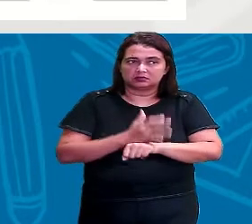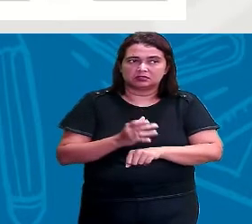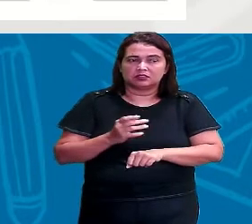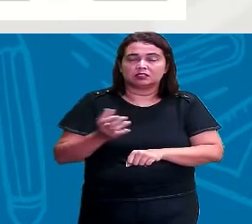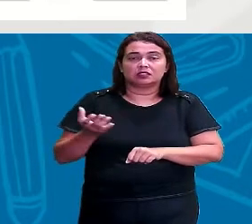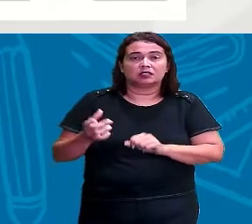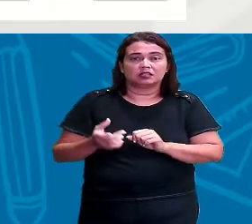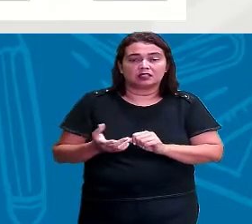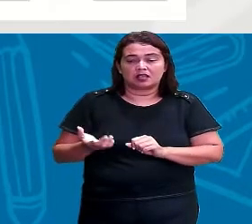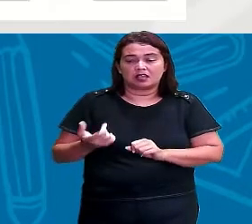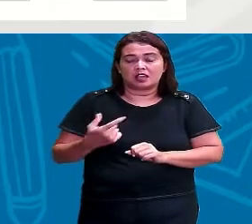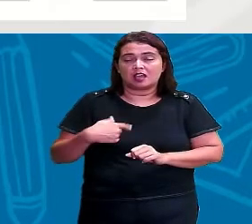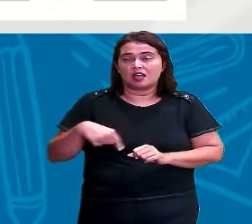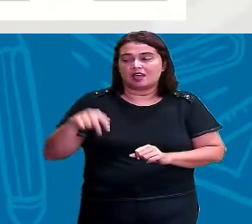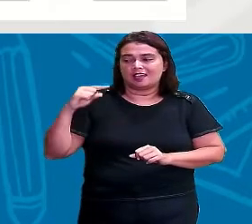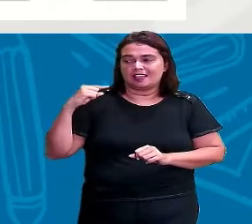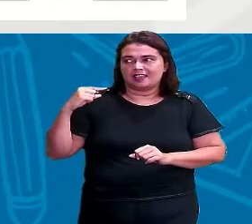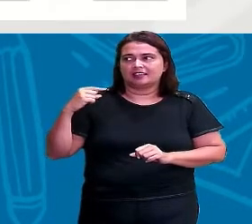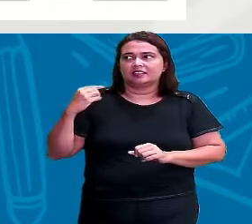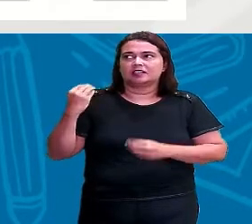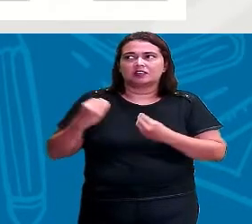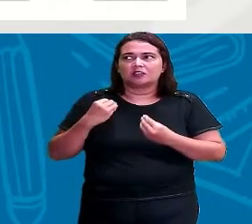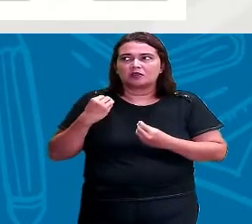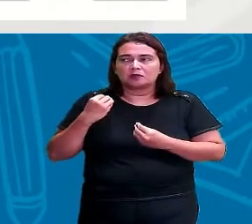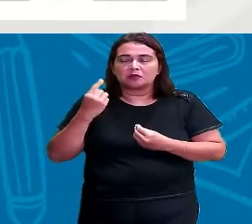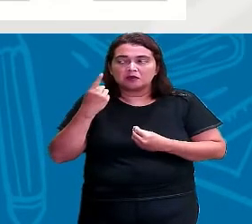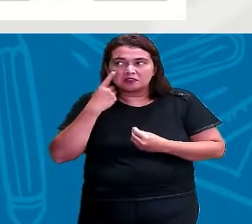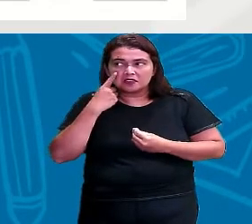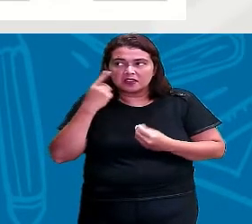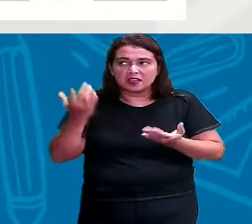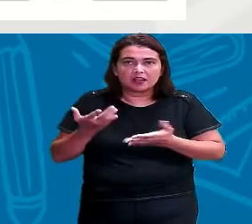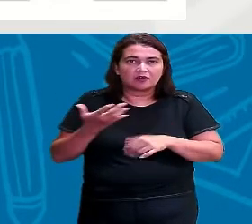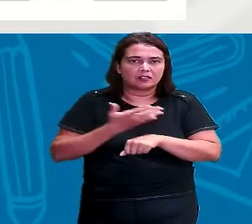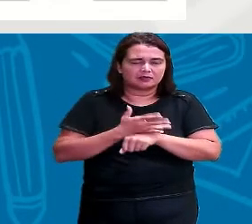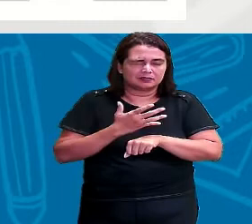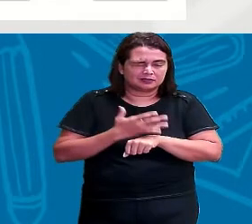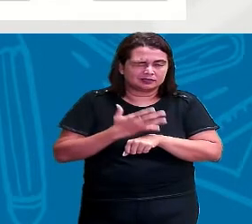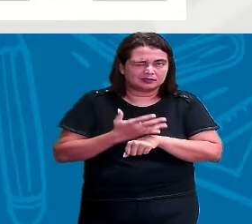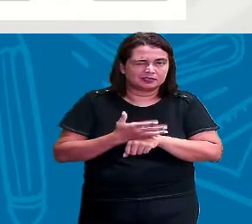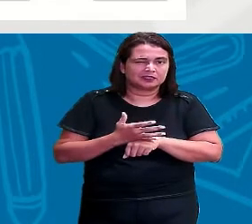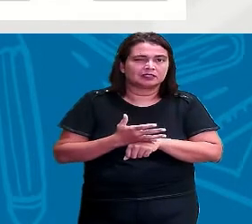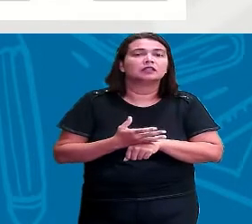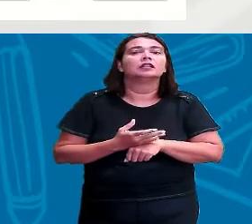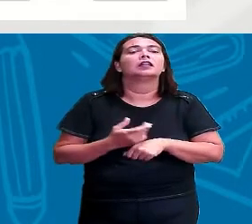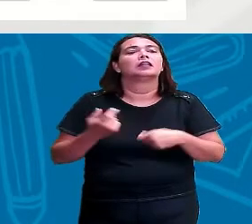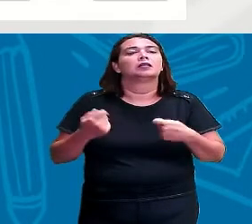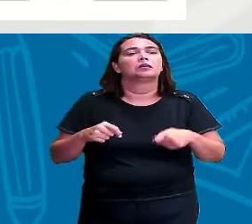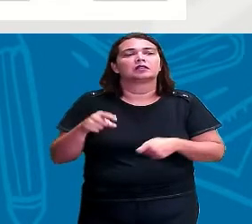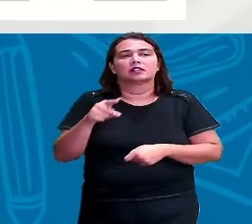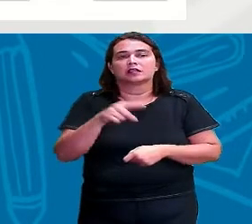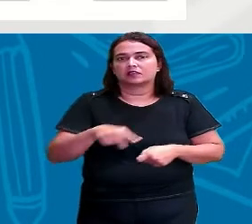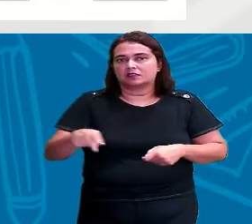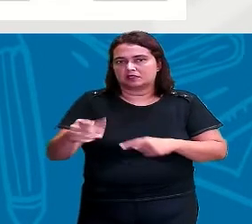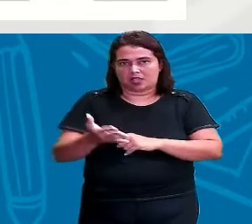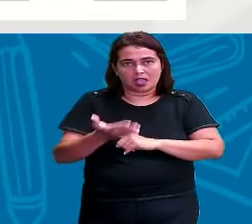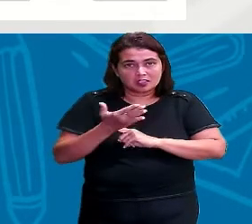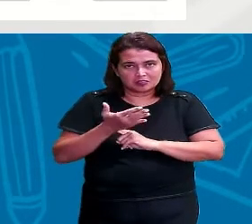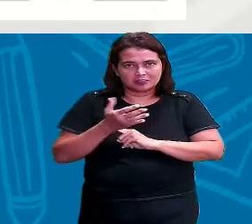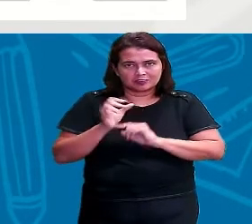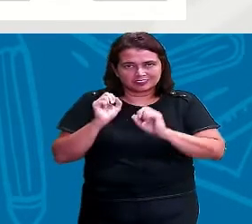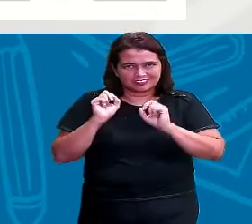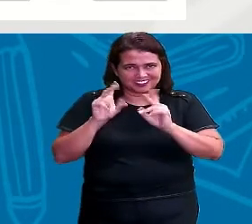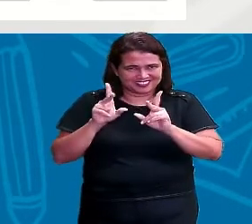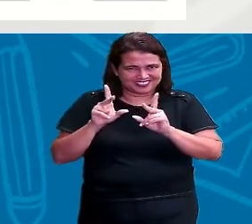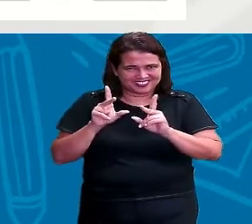gente se aqueceu para agora a gente entender melhor. E agora eu vou precisar que vocês me ajudem, tá bom?